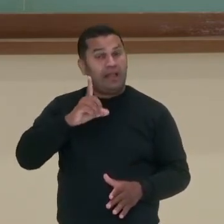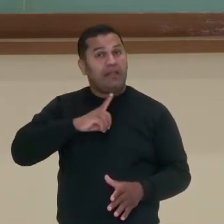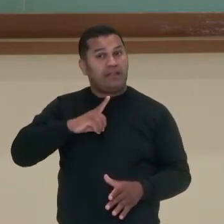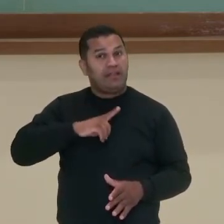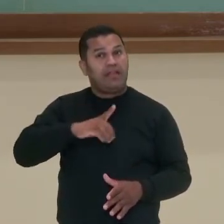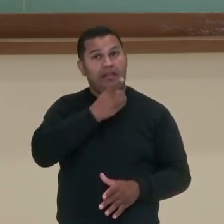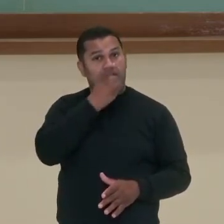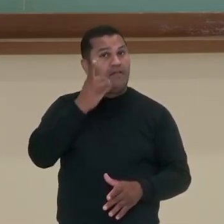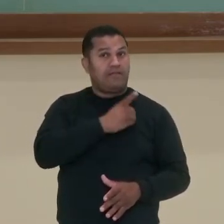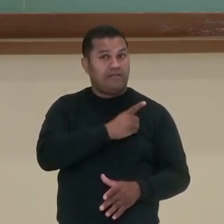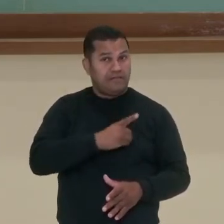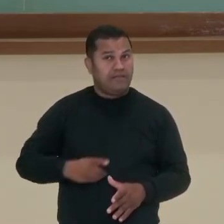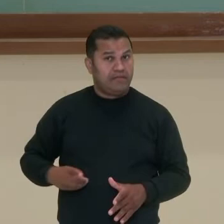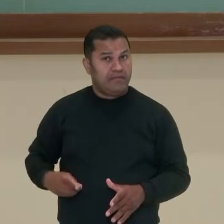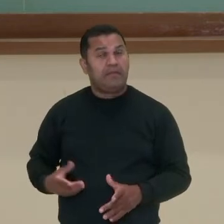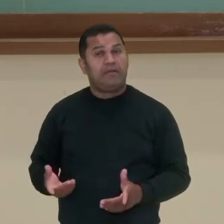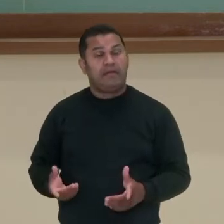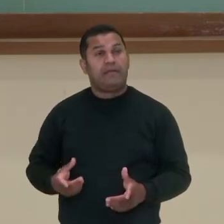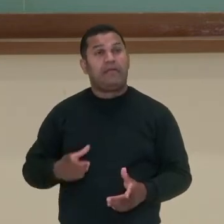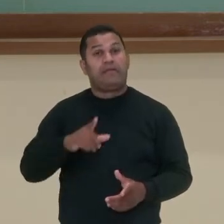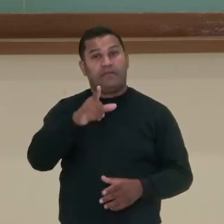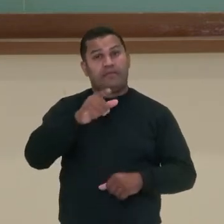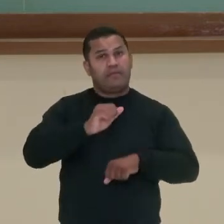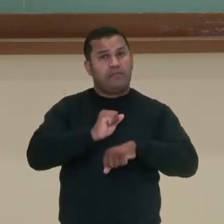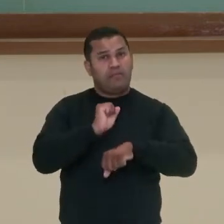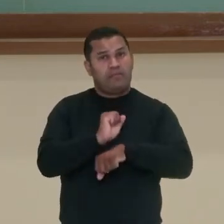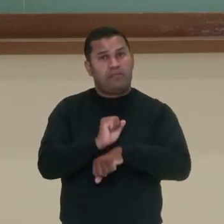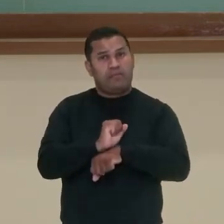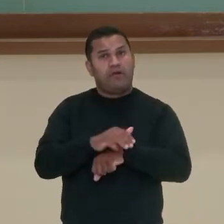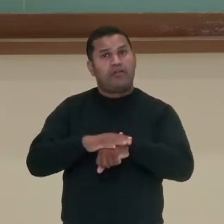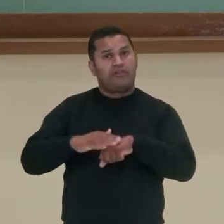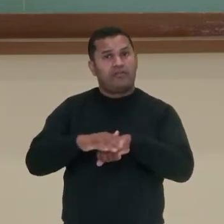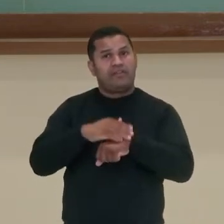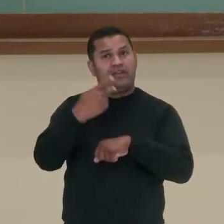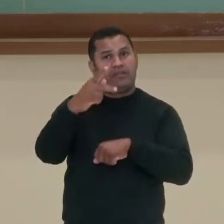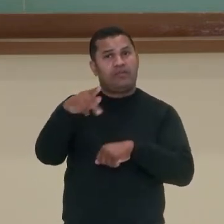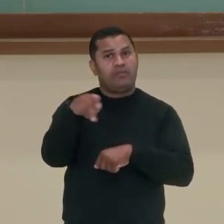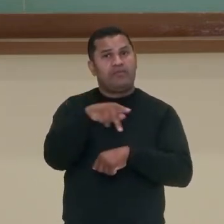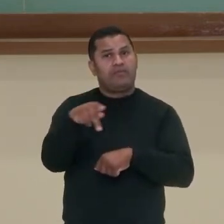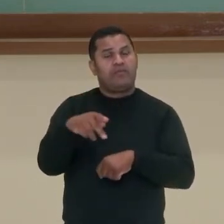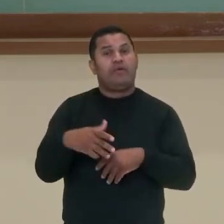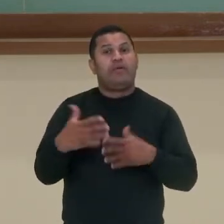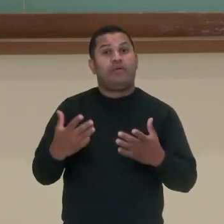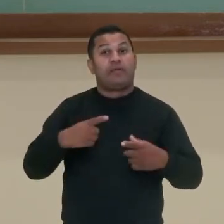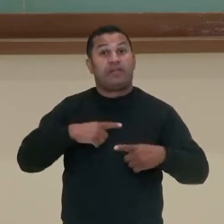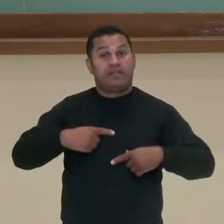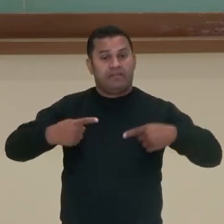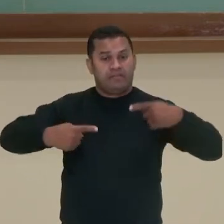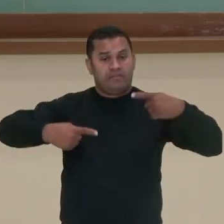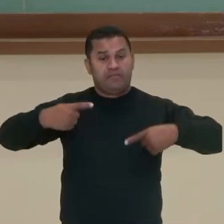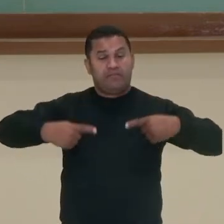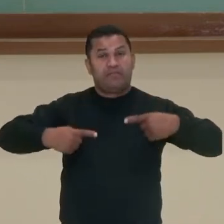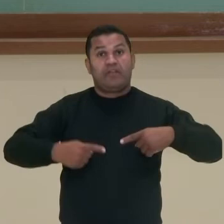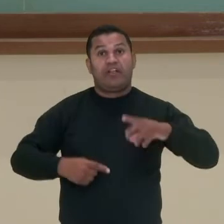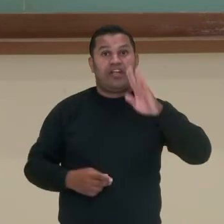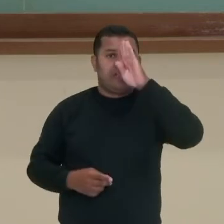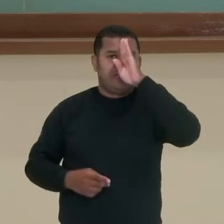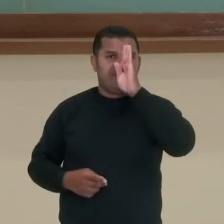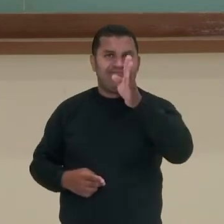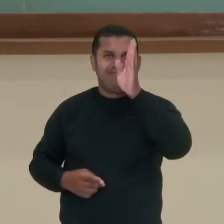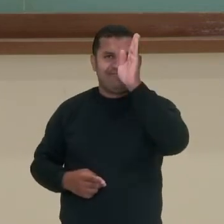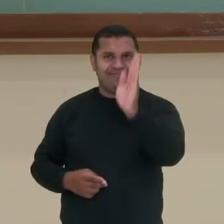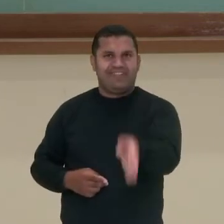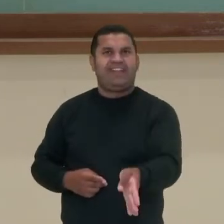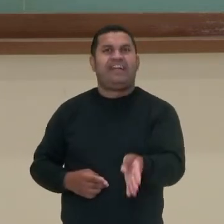interessante, fica uma dica aí para você discutir com o seu professor de história, que a democracia em Atenas era direta, com todos os cidadãos participando diretamente da